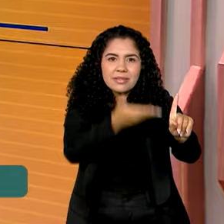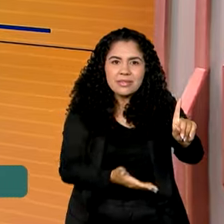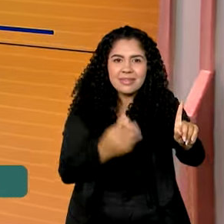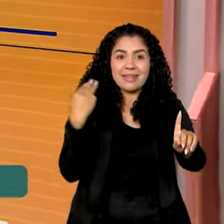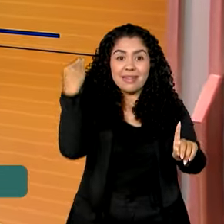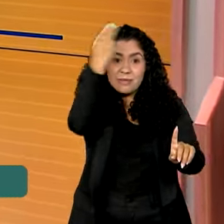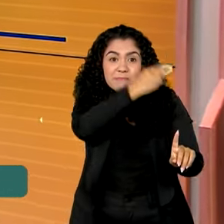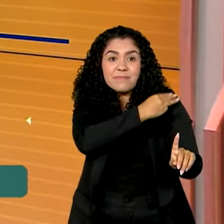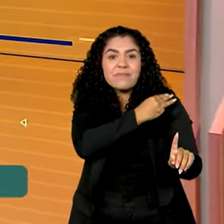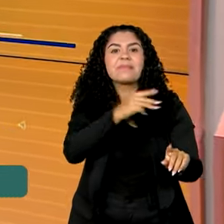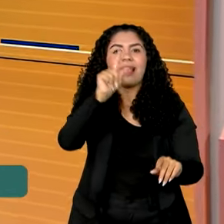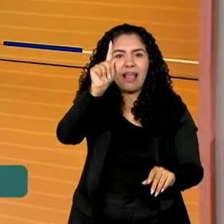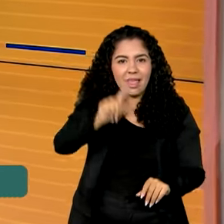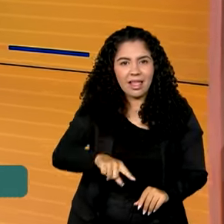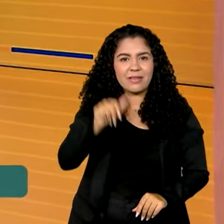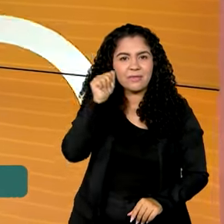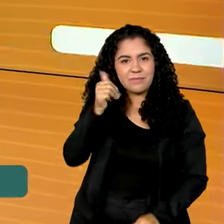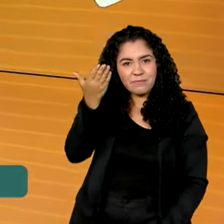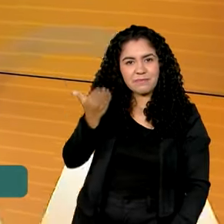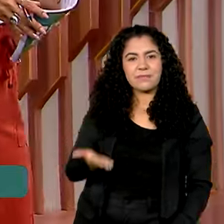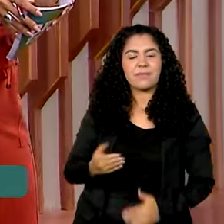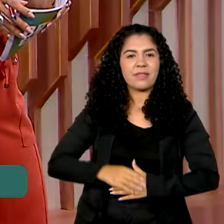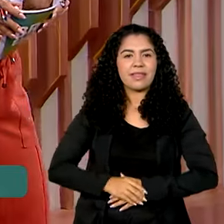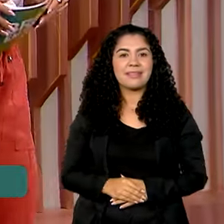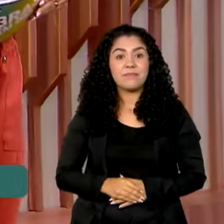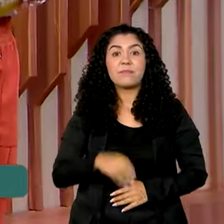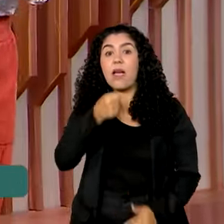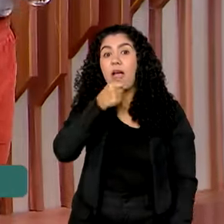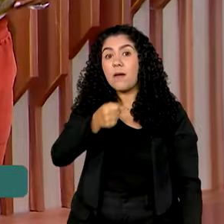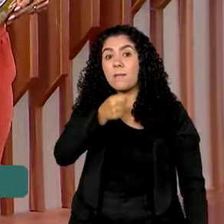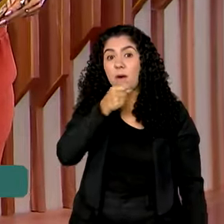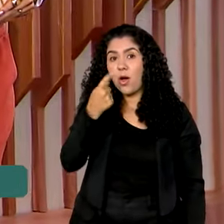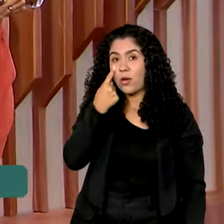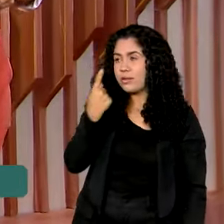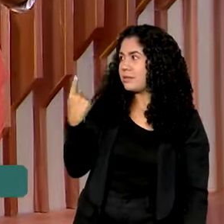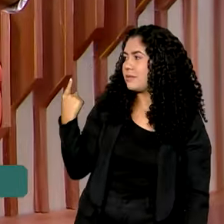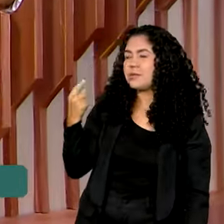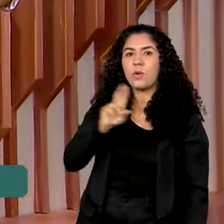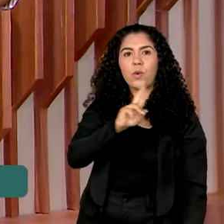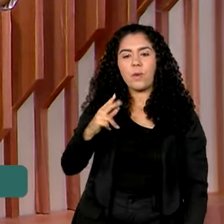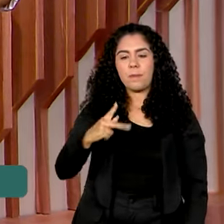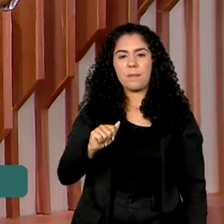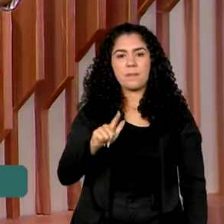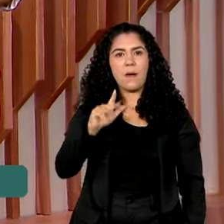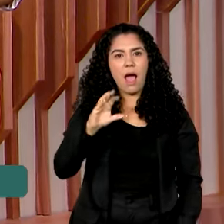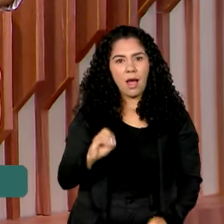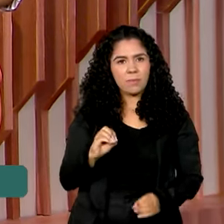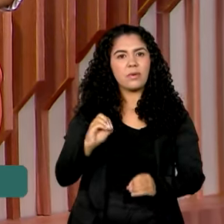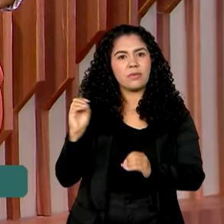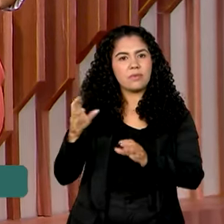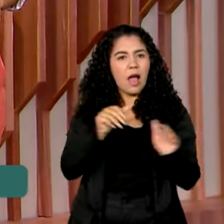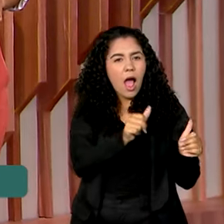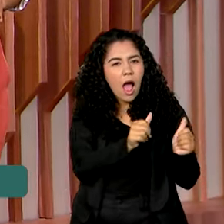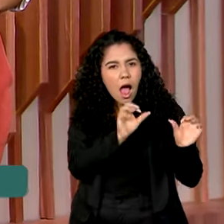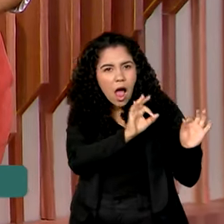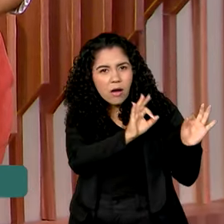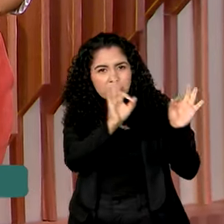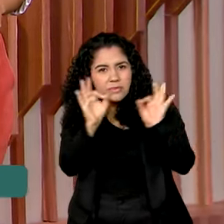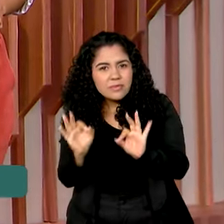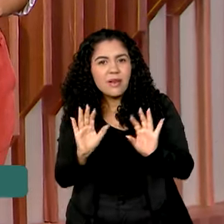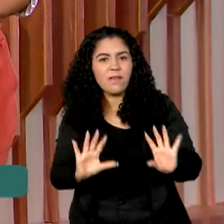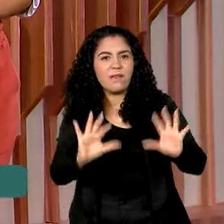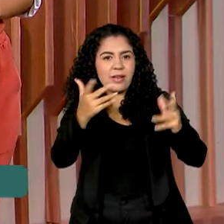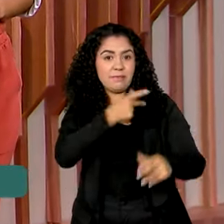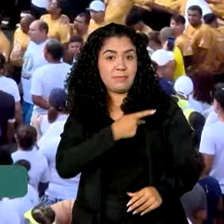paraenses, Nossa Senhora de Nazaré. O repórter Pablo Mundim acompanhou a festa que contou com a presença do